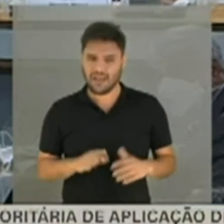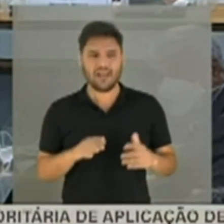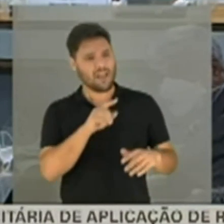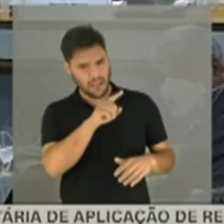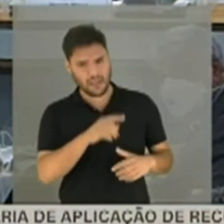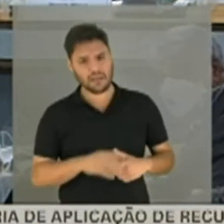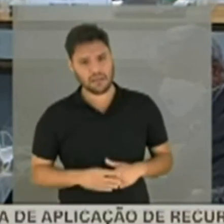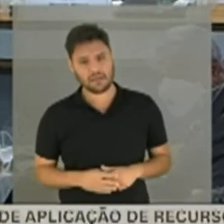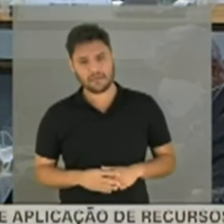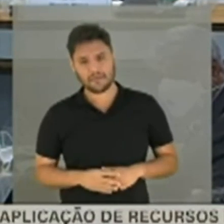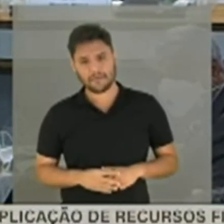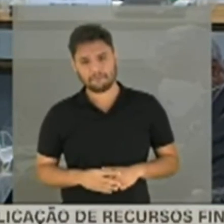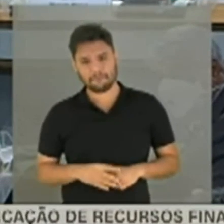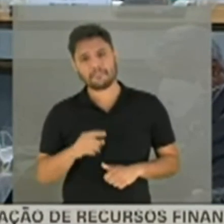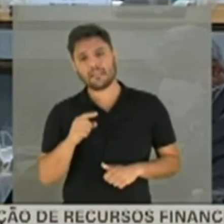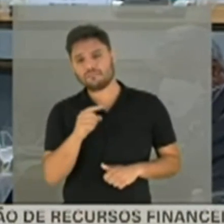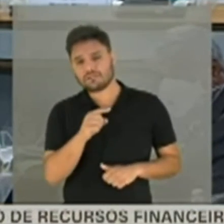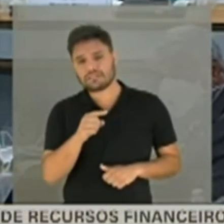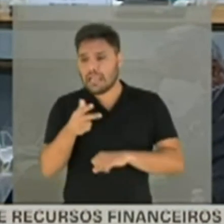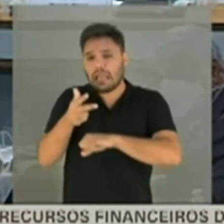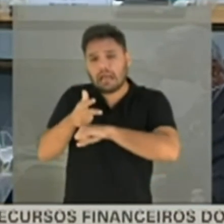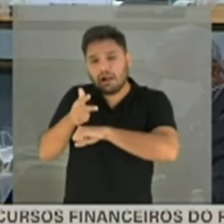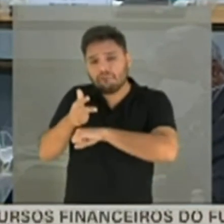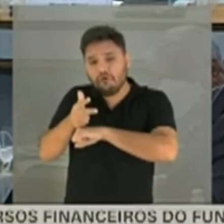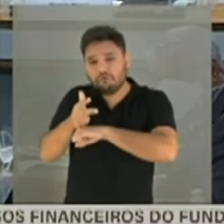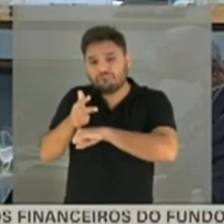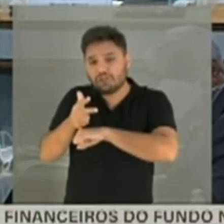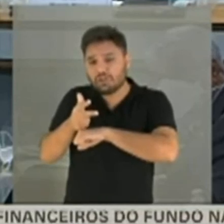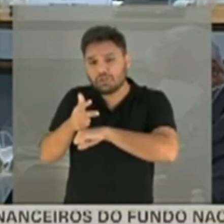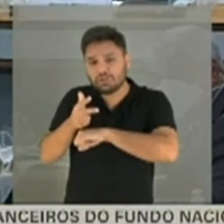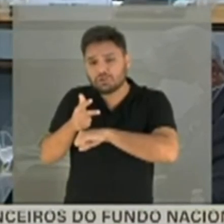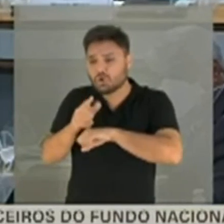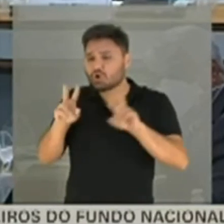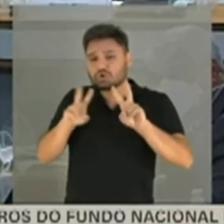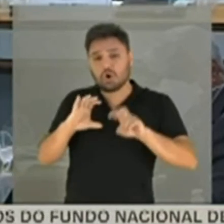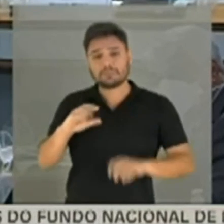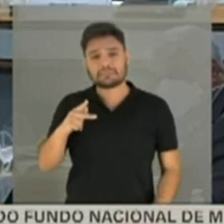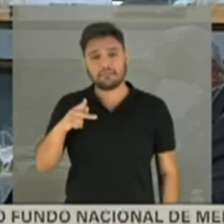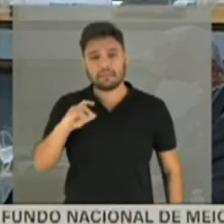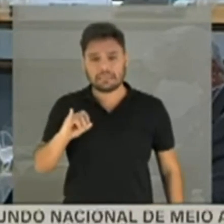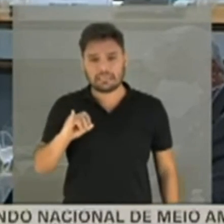Vossa Excelência aqui gravou um vídeo se referindo à CPI.